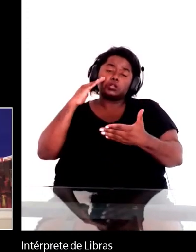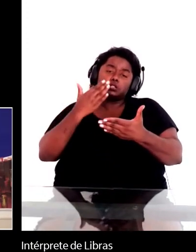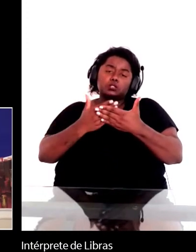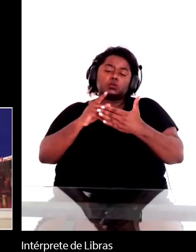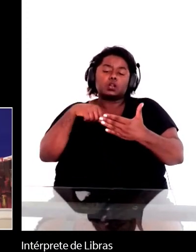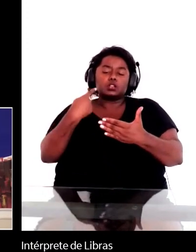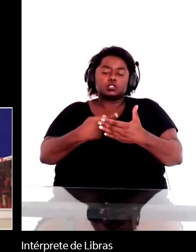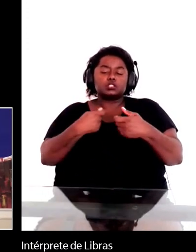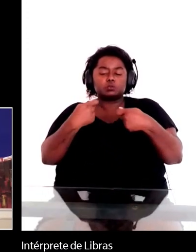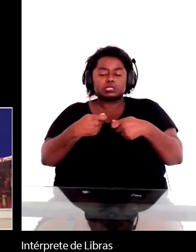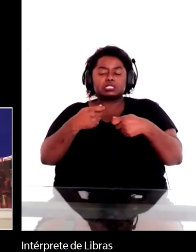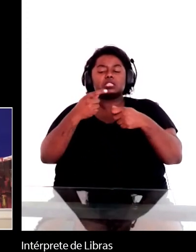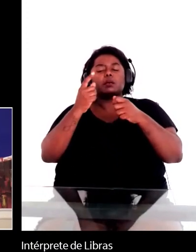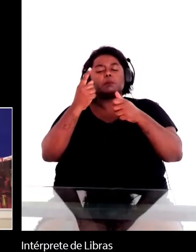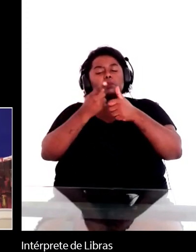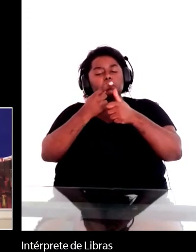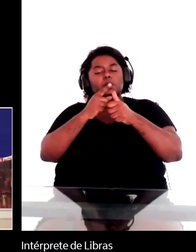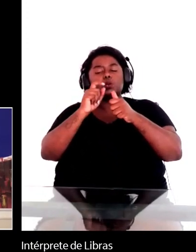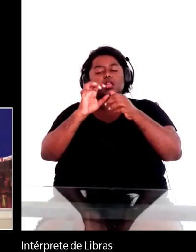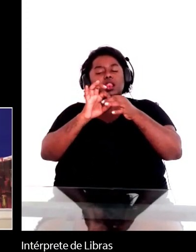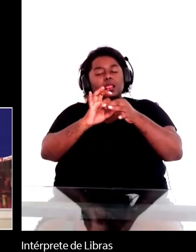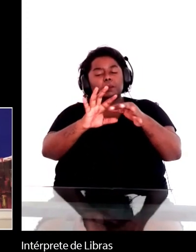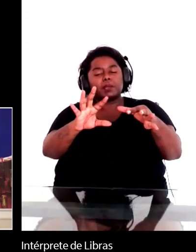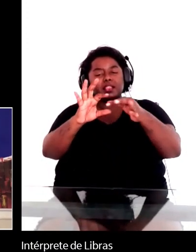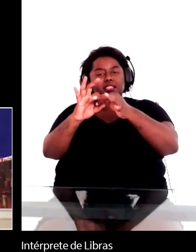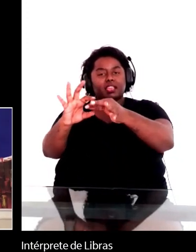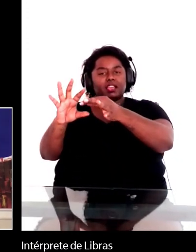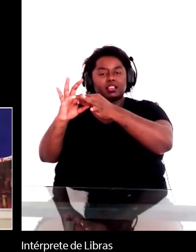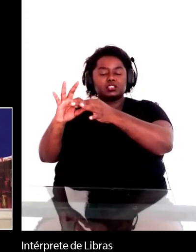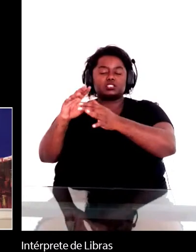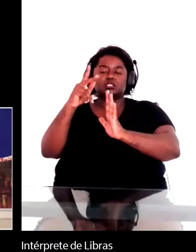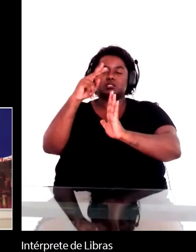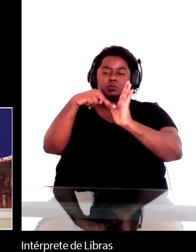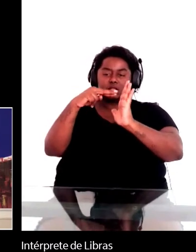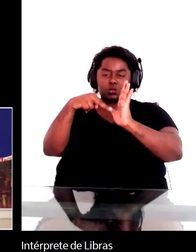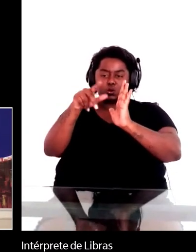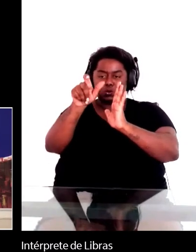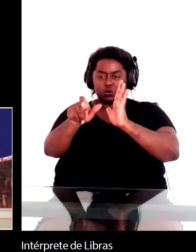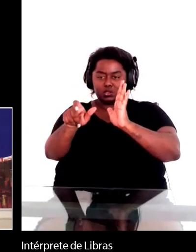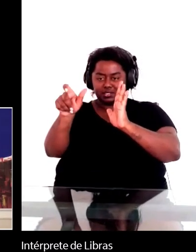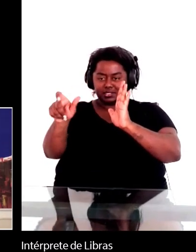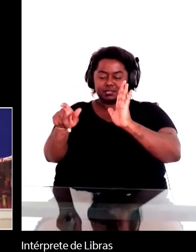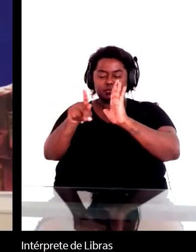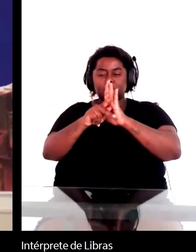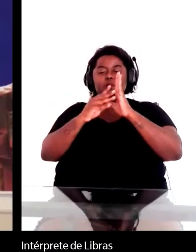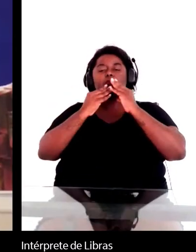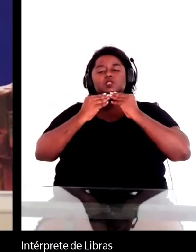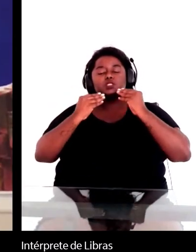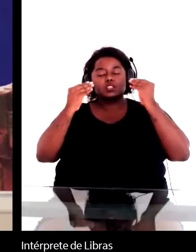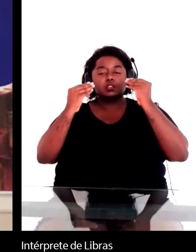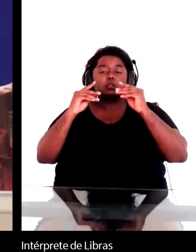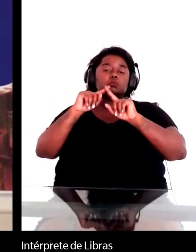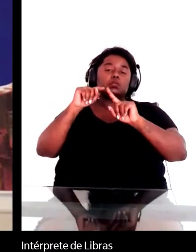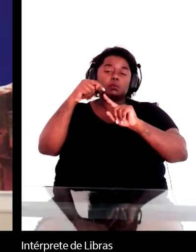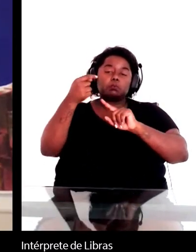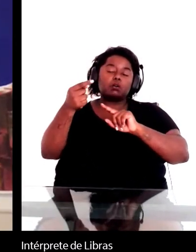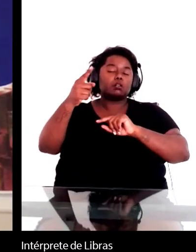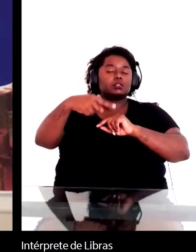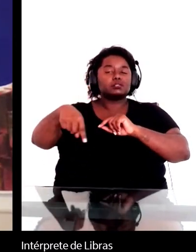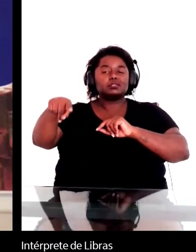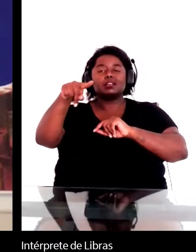aí depois vão surgindo várias perspectivas talvez diferentes que a gente não tenha pensado estou pensando